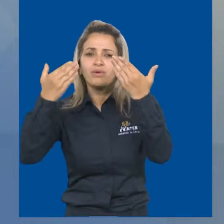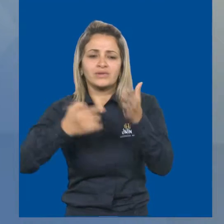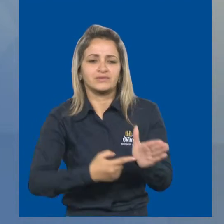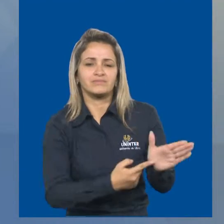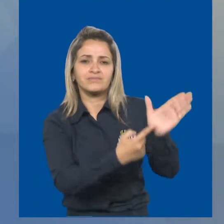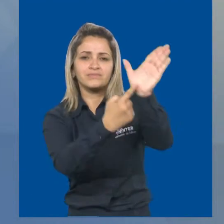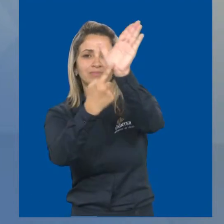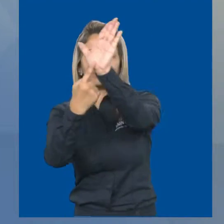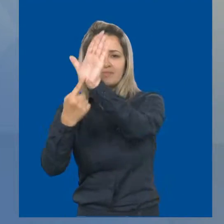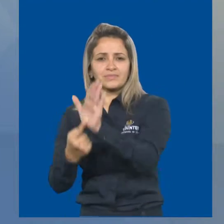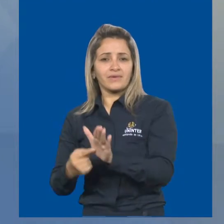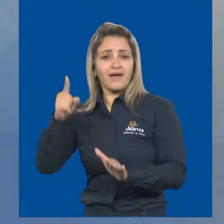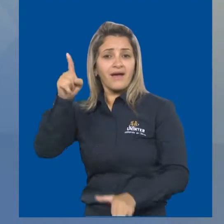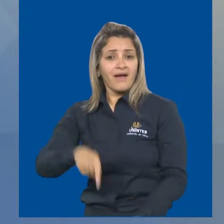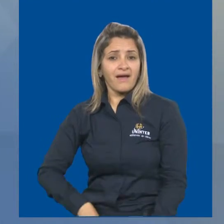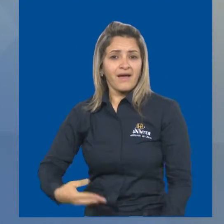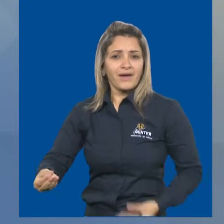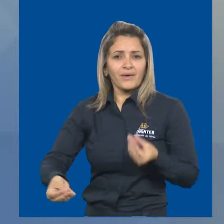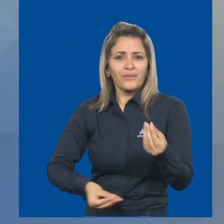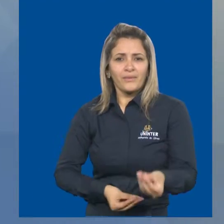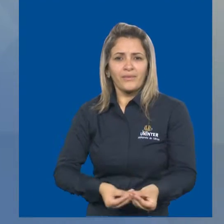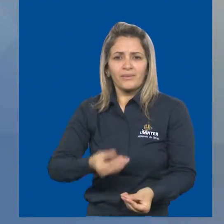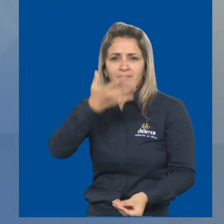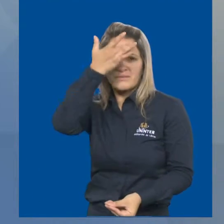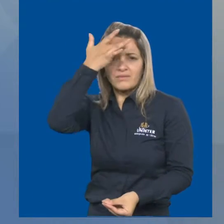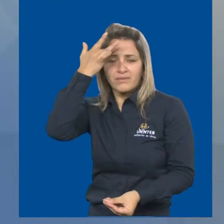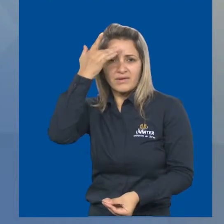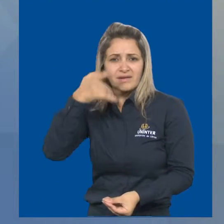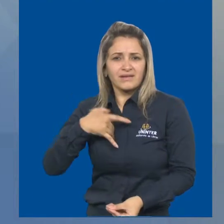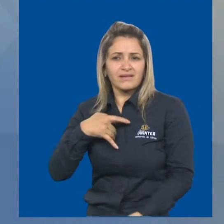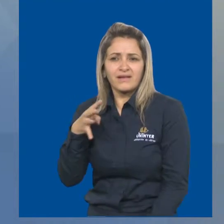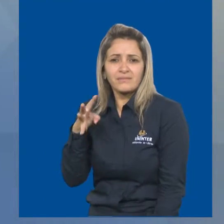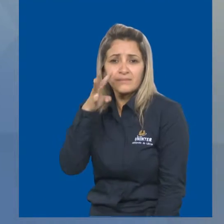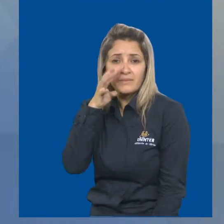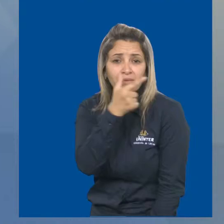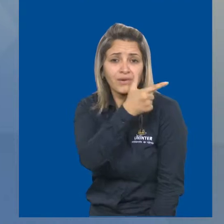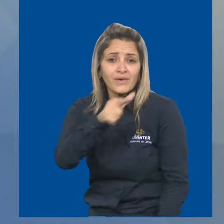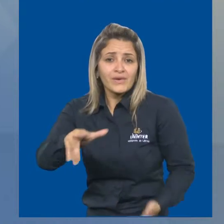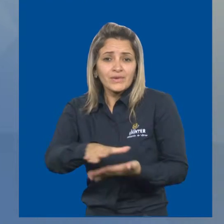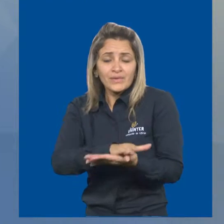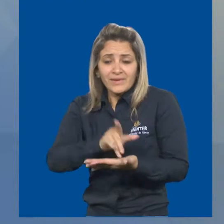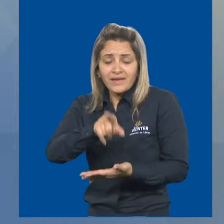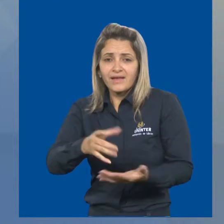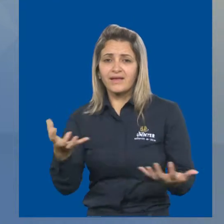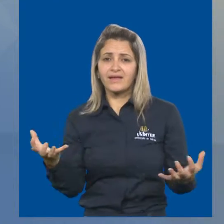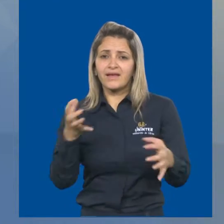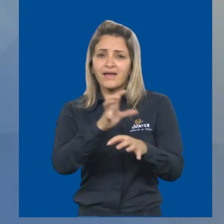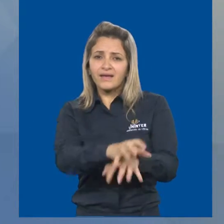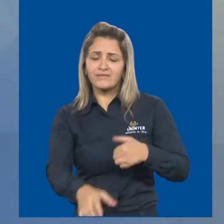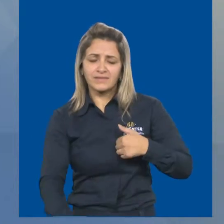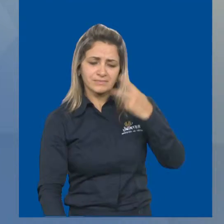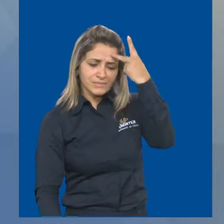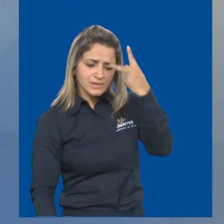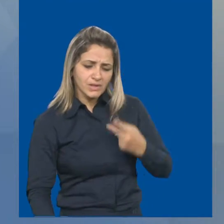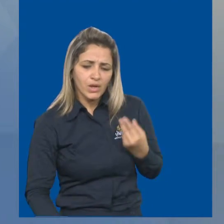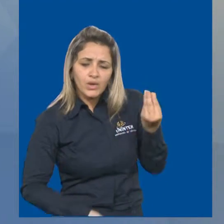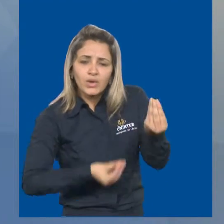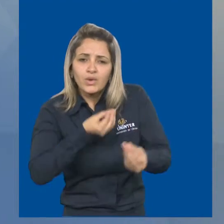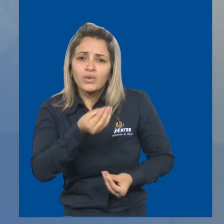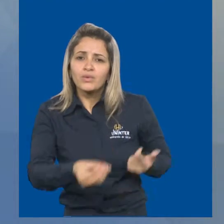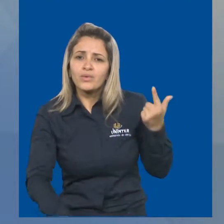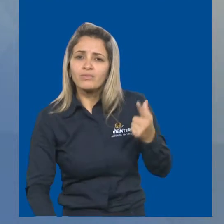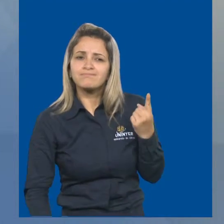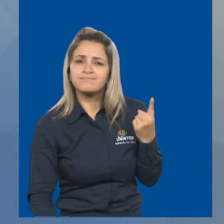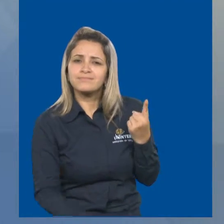de exposição gratuita e que é esvaziada de encantamento, de profundidade, onde ele poderia encontrar a grande